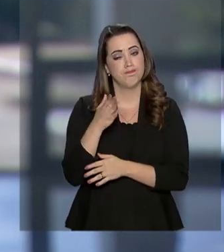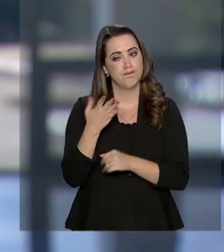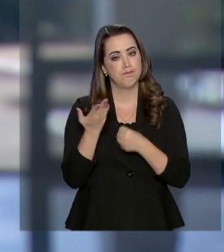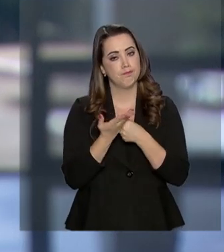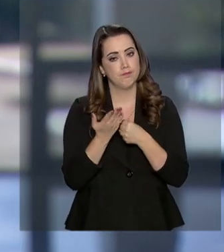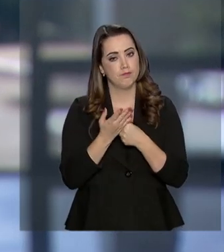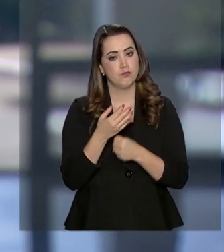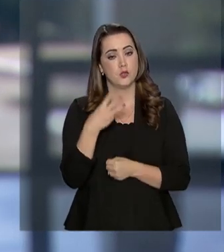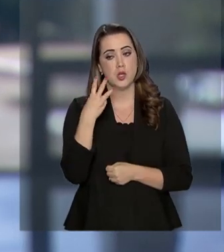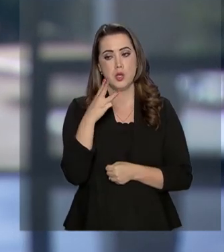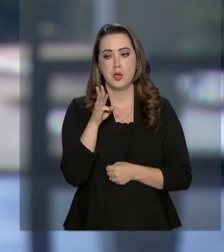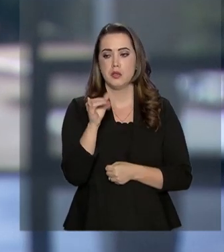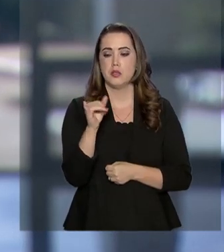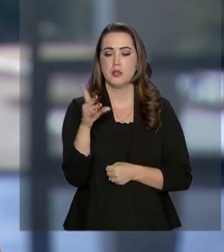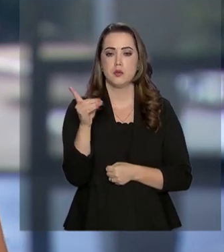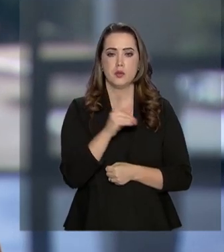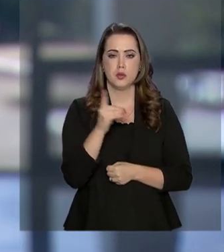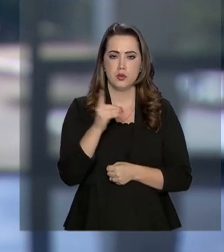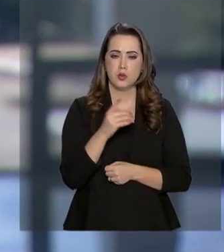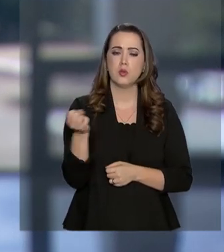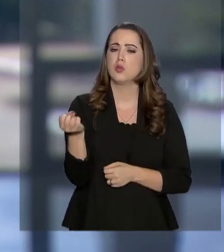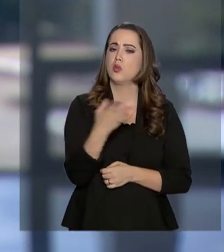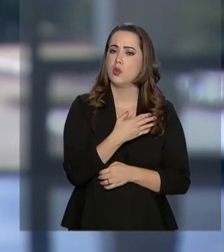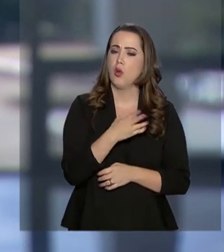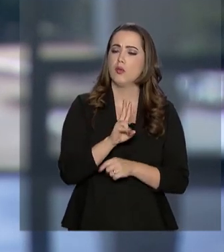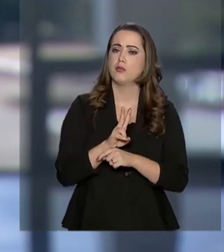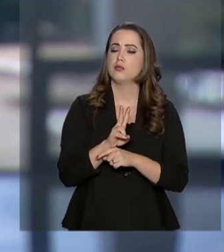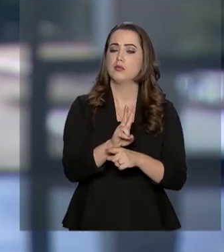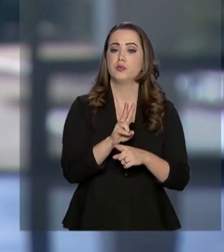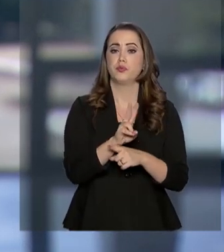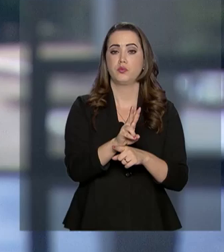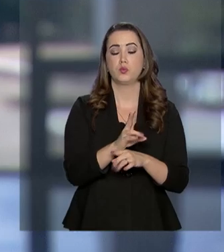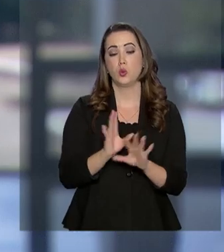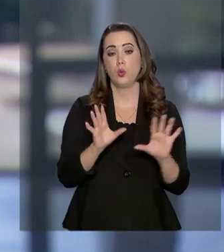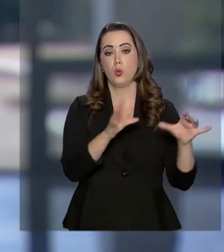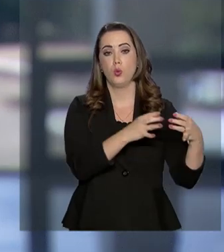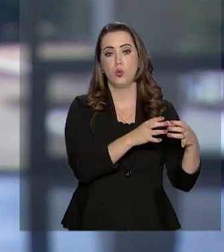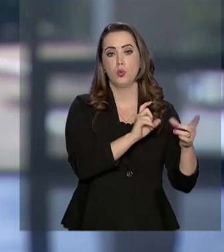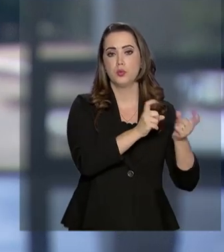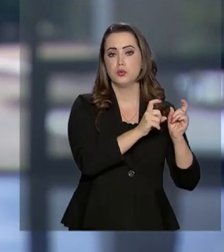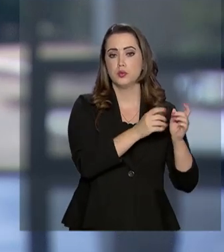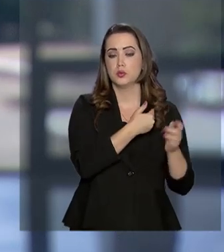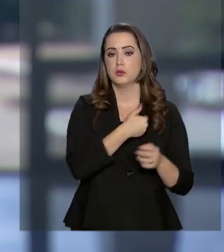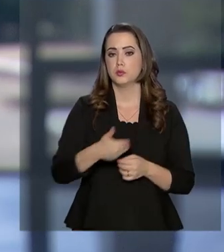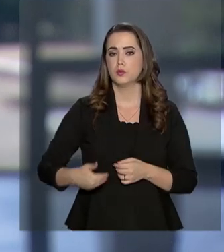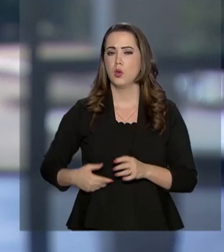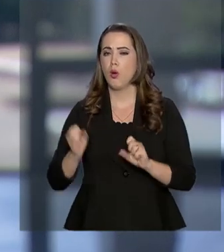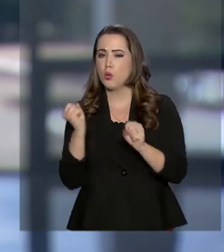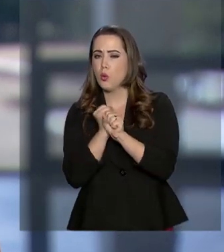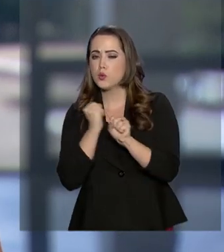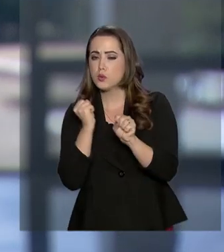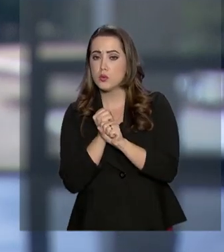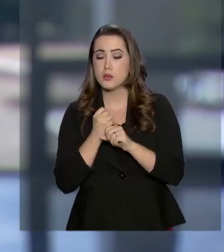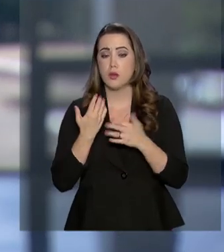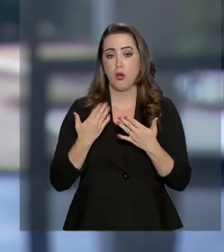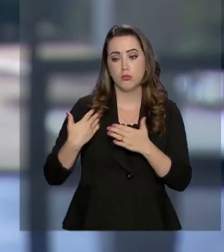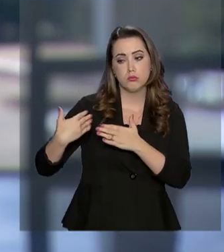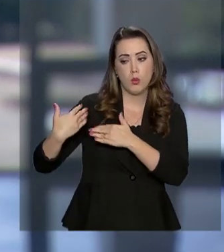média, 3 bilhões de dólares em novos financiamentos em áreas como gestão pública, infraestrutura,